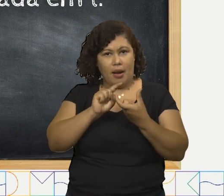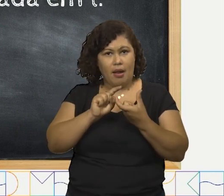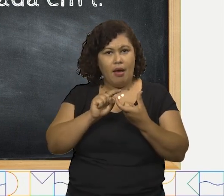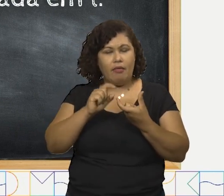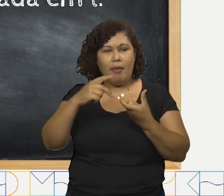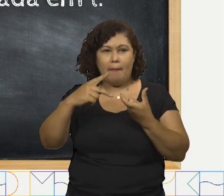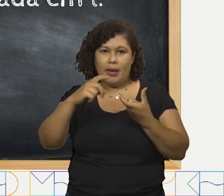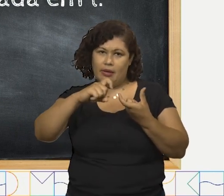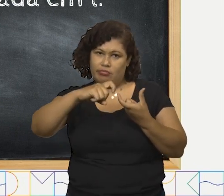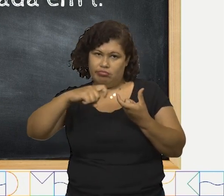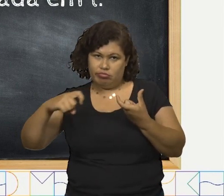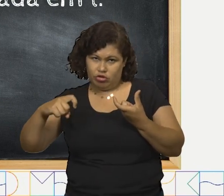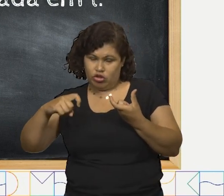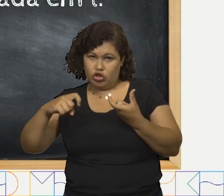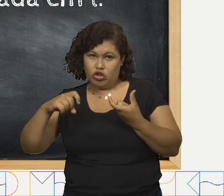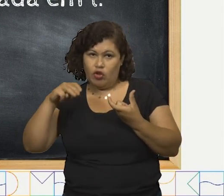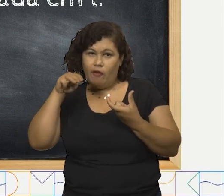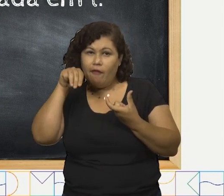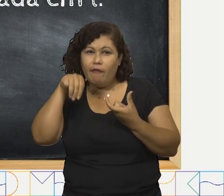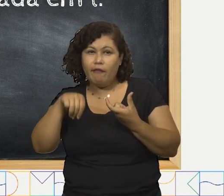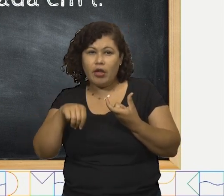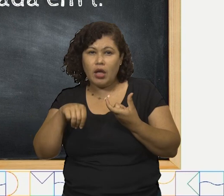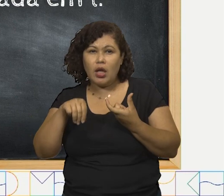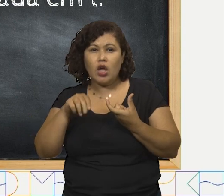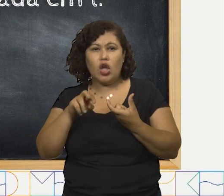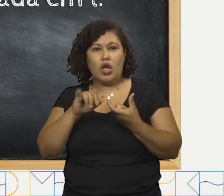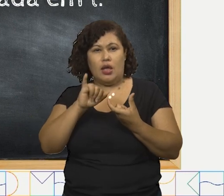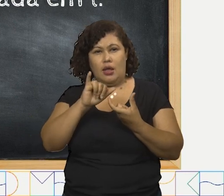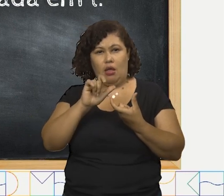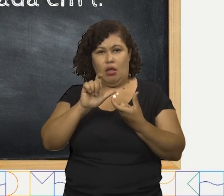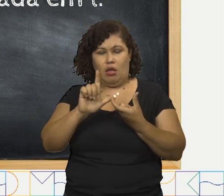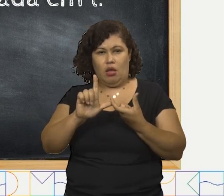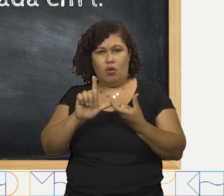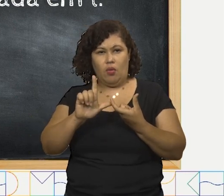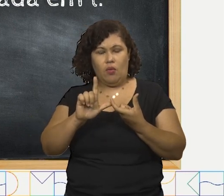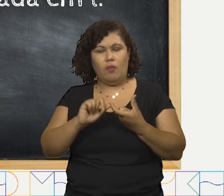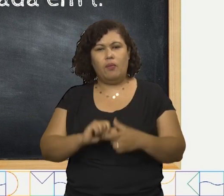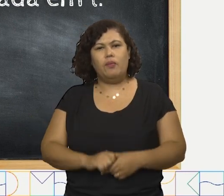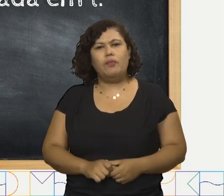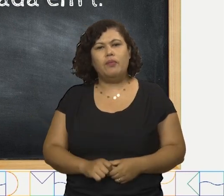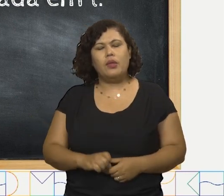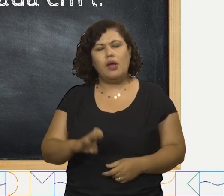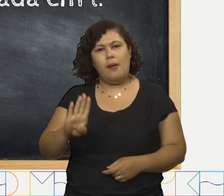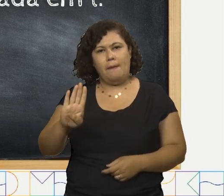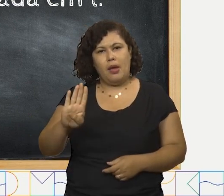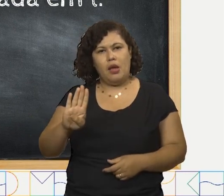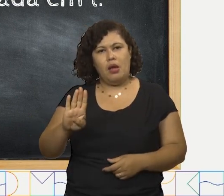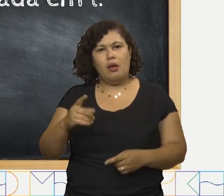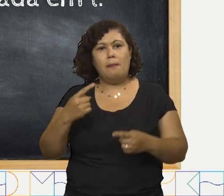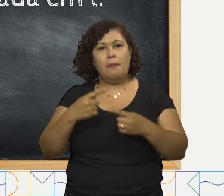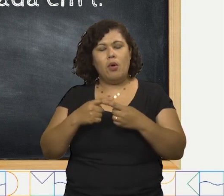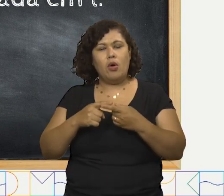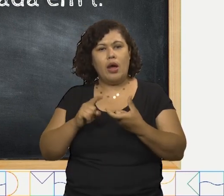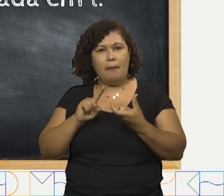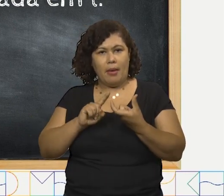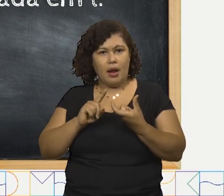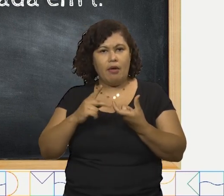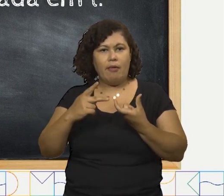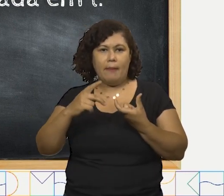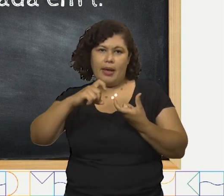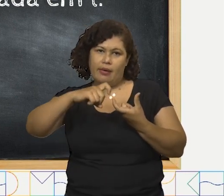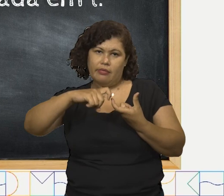paroxítona terminada em I, Letra B. Por ser uma